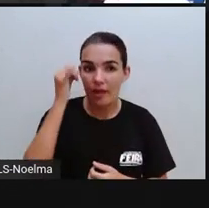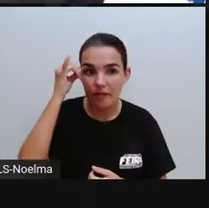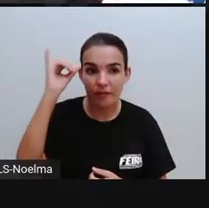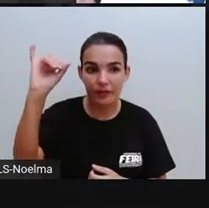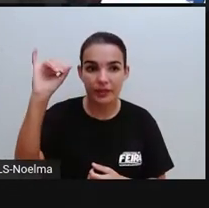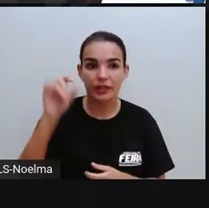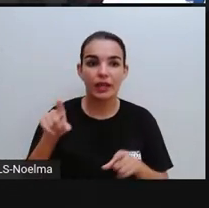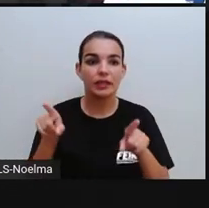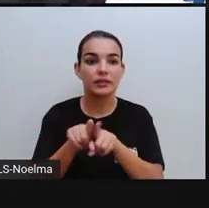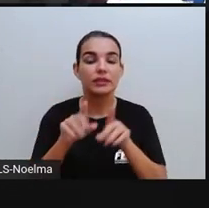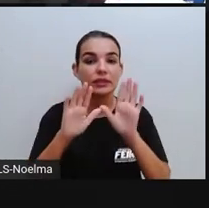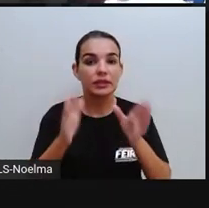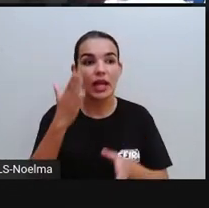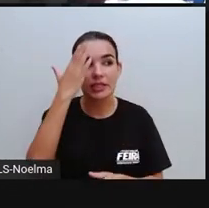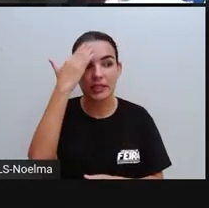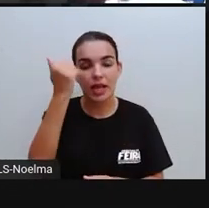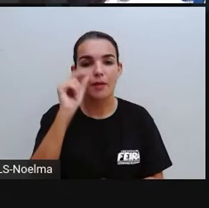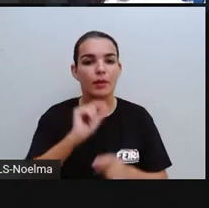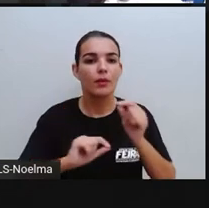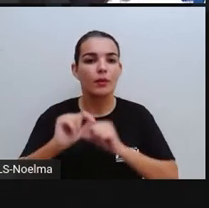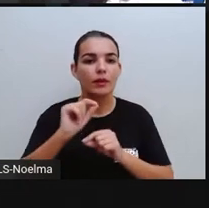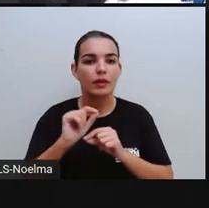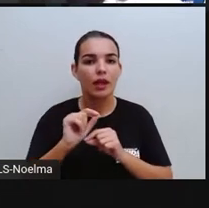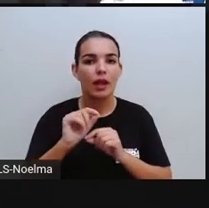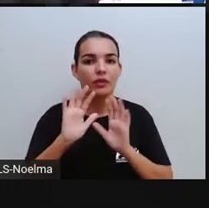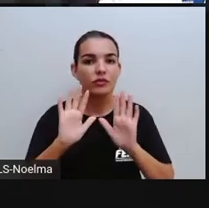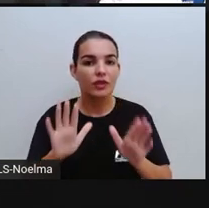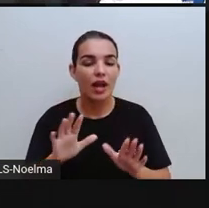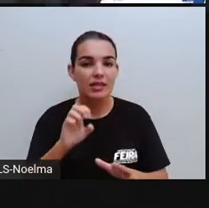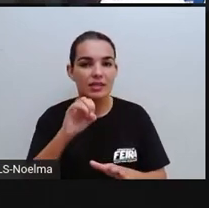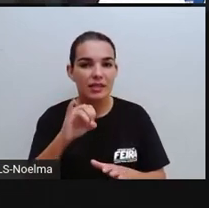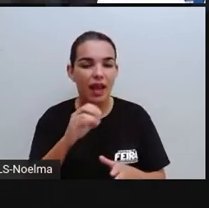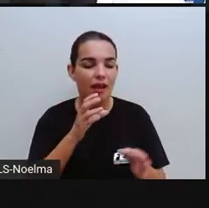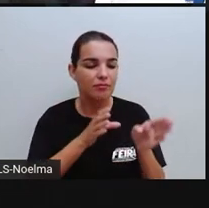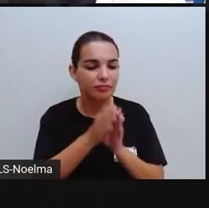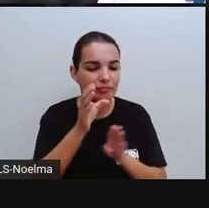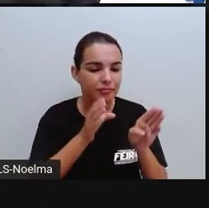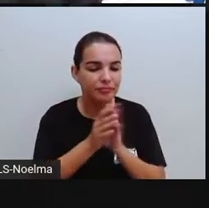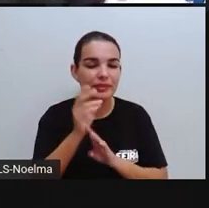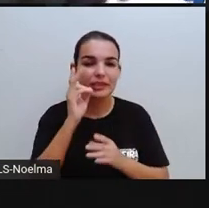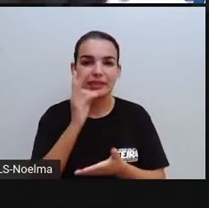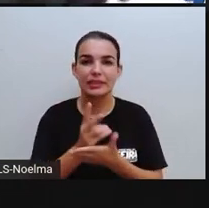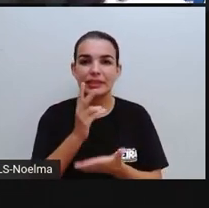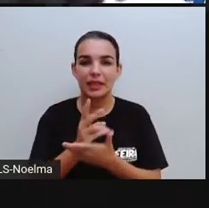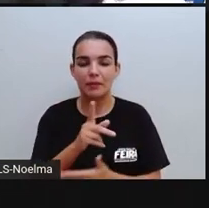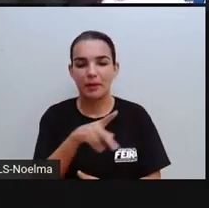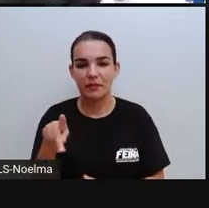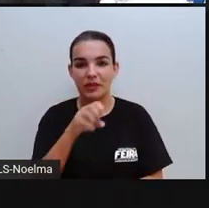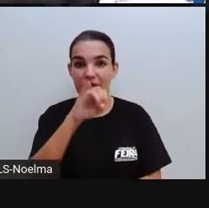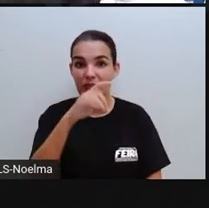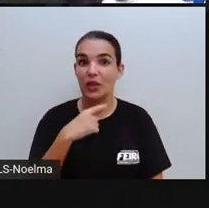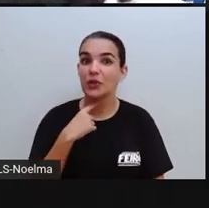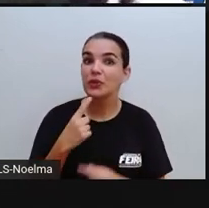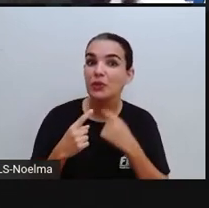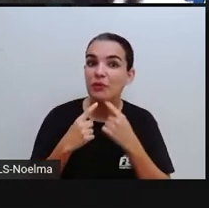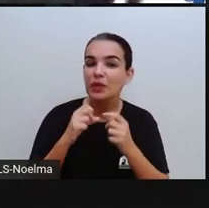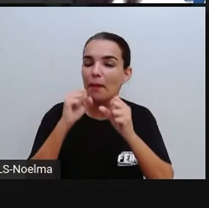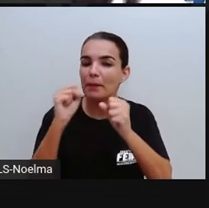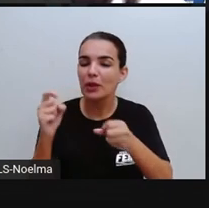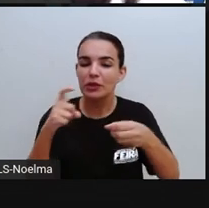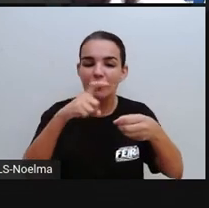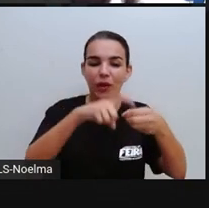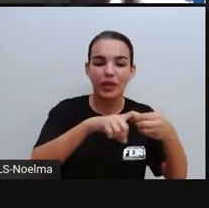E já sabem, né, as recomendações de sempre da PRO. Se ficou alguma dúvida, vocês podem estar